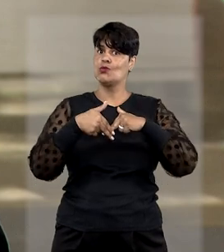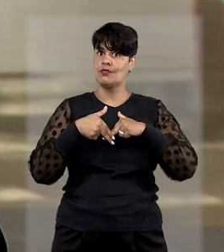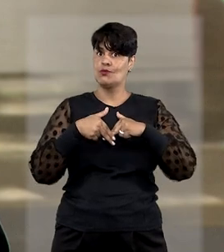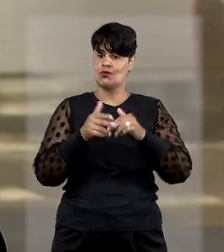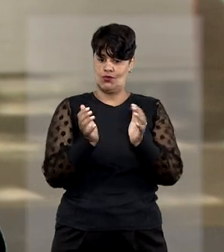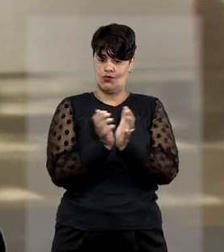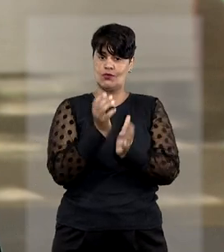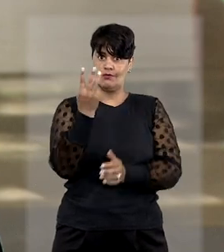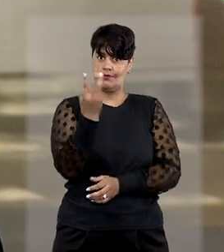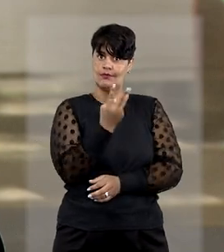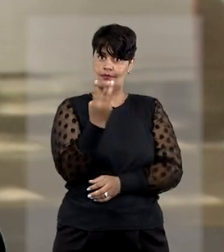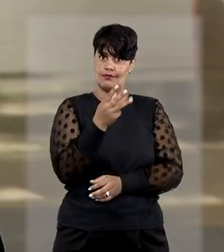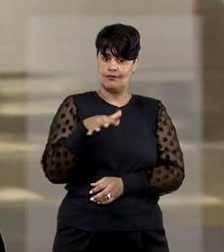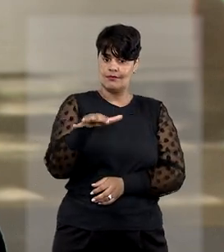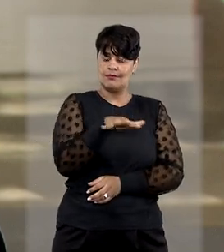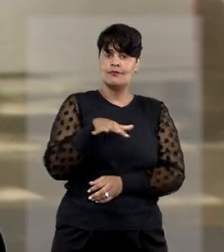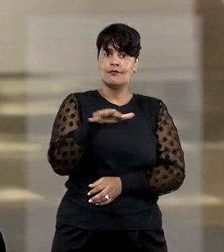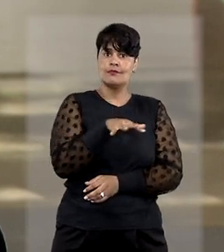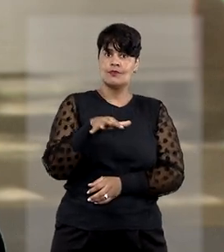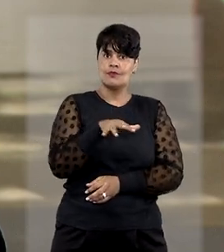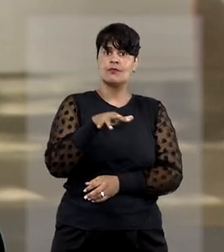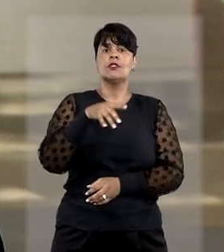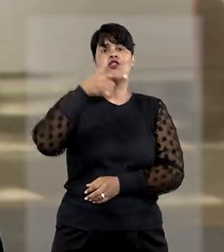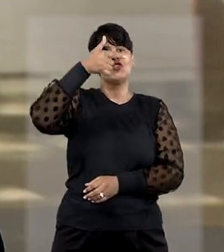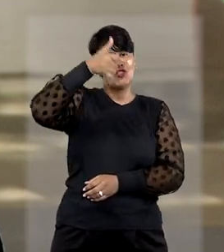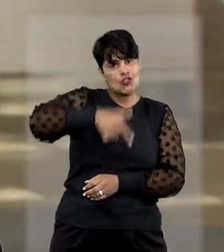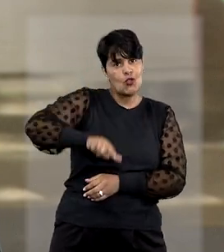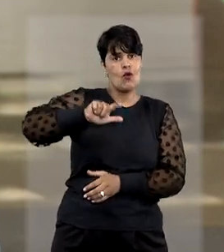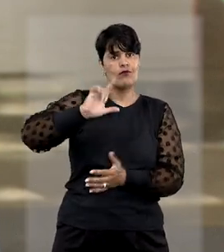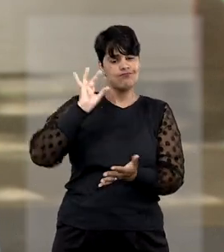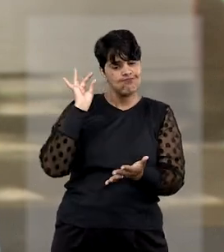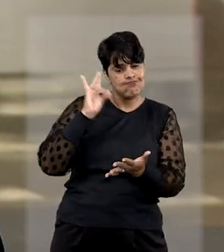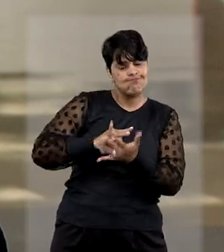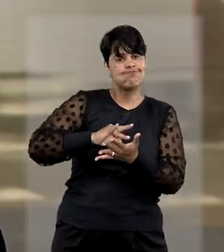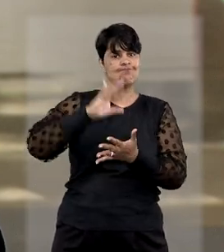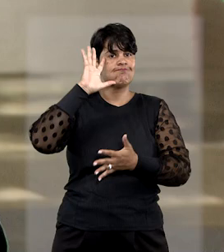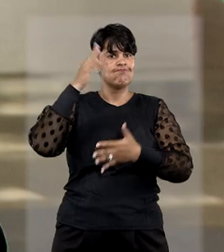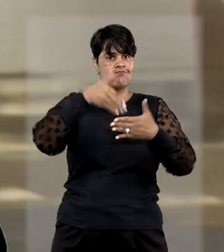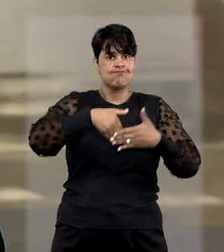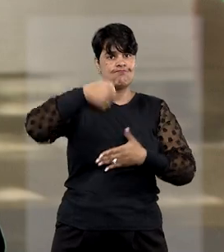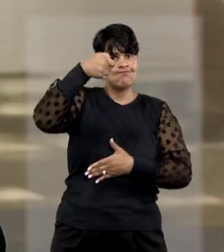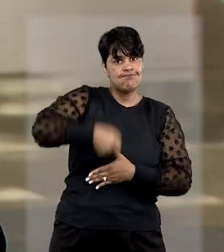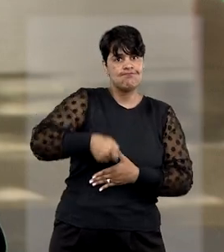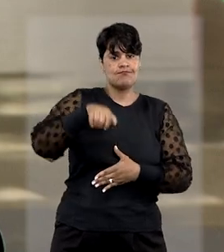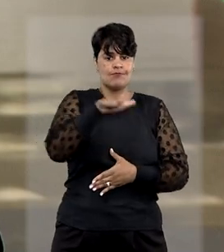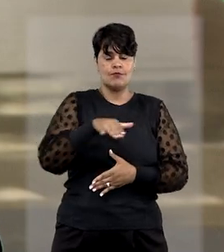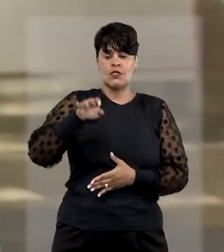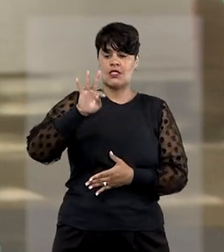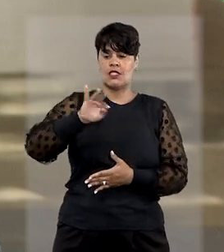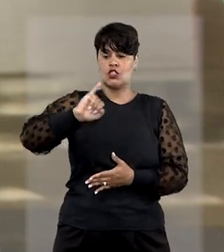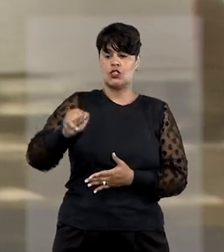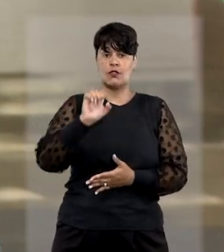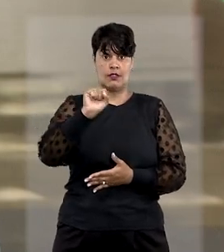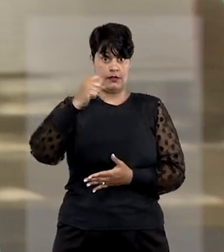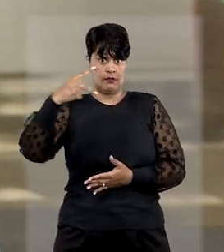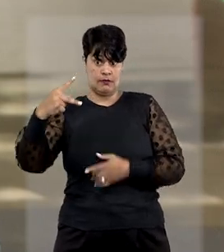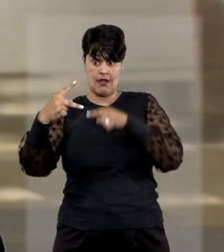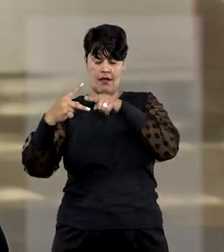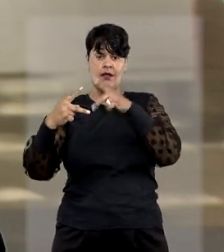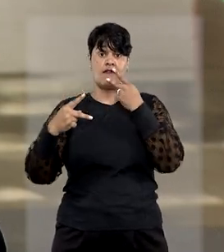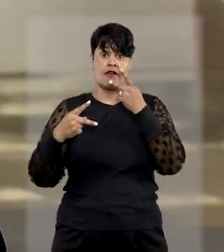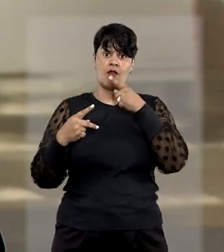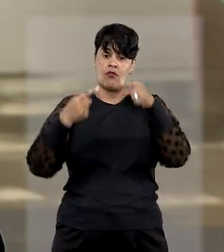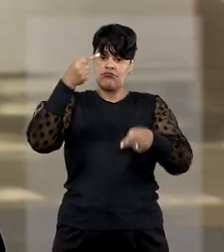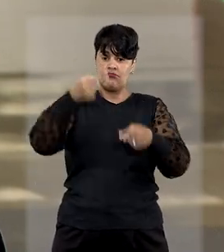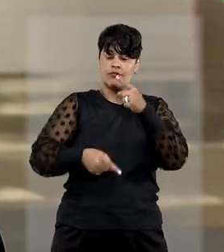terceira turma do STJ reformou o acórdão do Tribunal Paulista que julgou improcedente a ação de indenização,